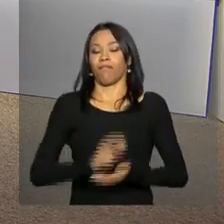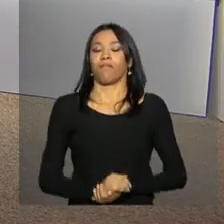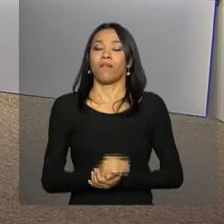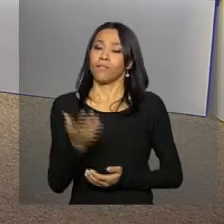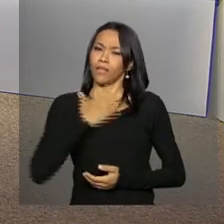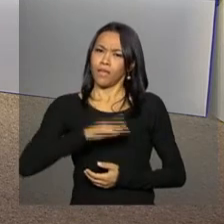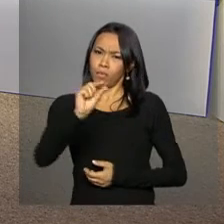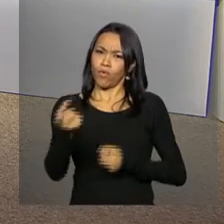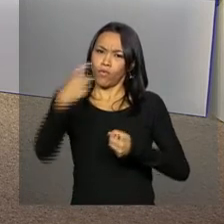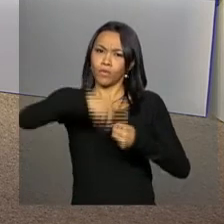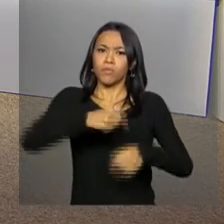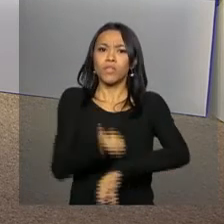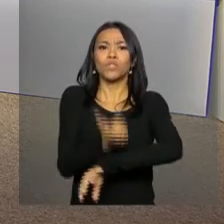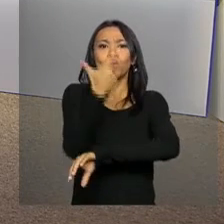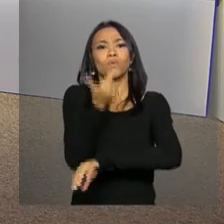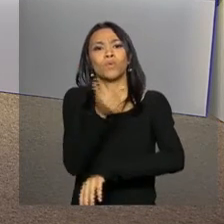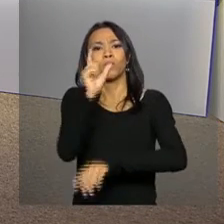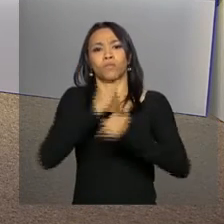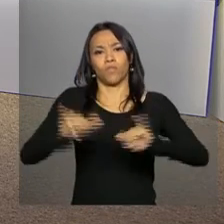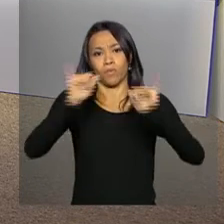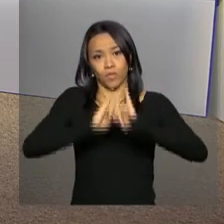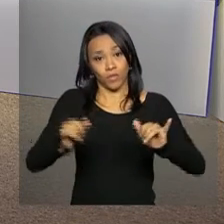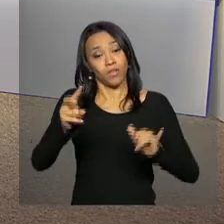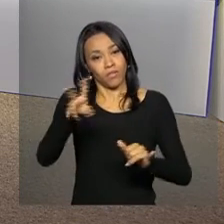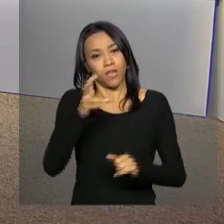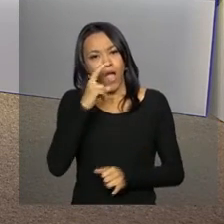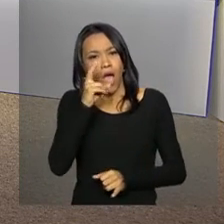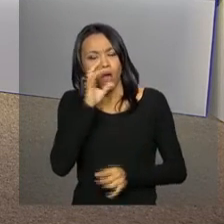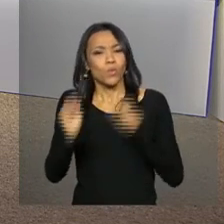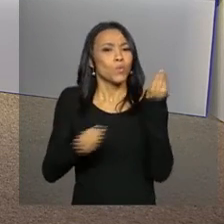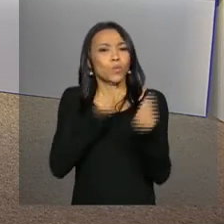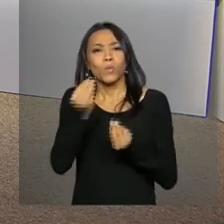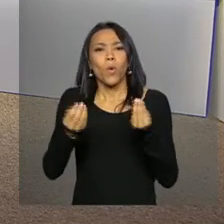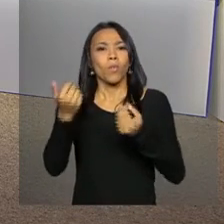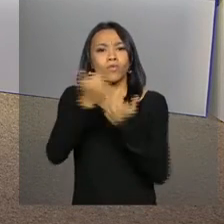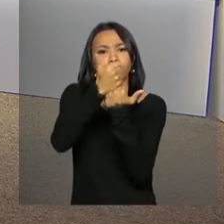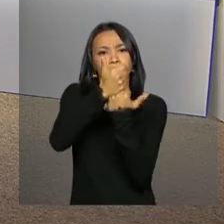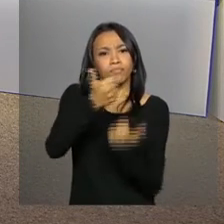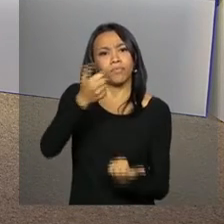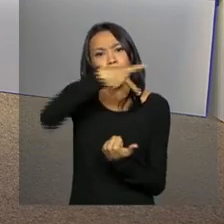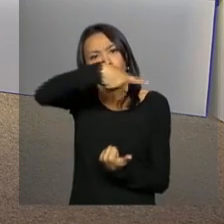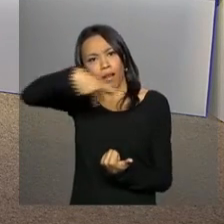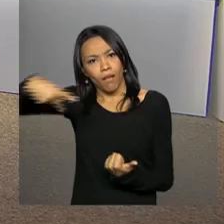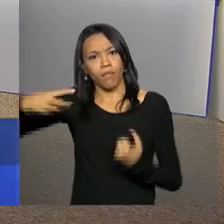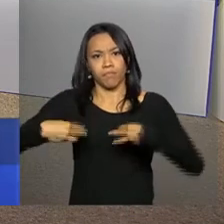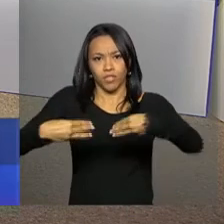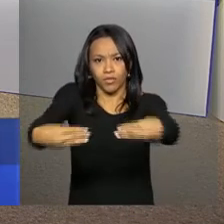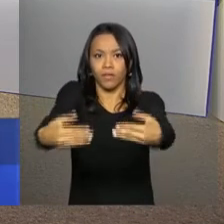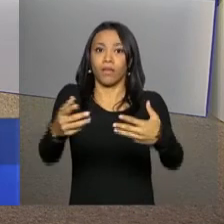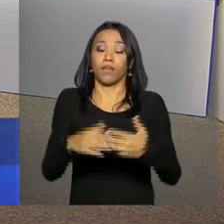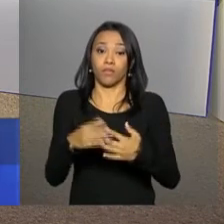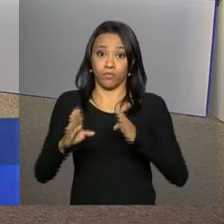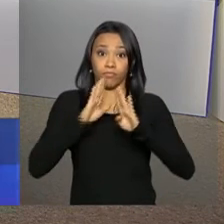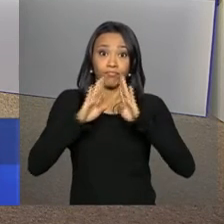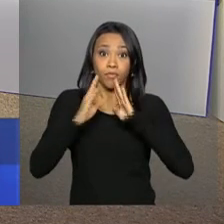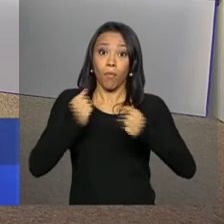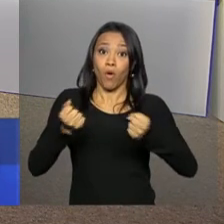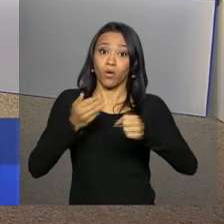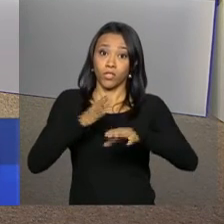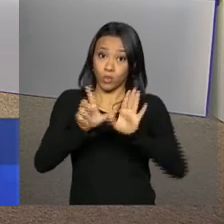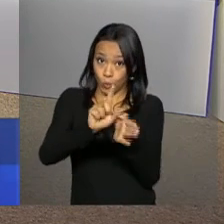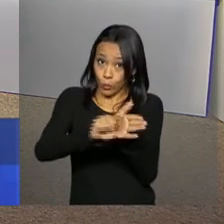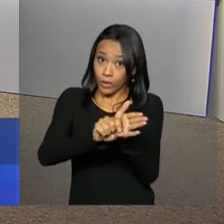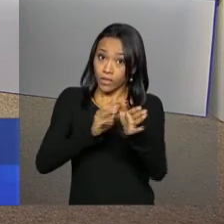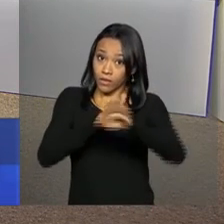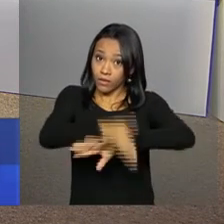daqui a pouco ao meio-dia com outras notícias. Acompanhe as novidades do Executivo Federal também nas nossas redes sociais, twitter.com.br